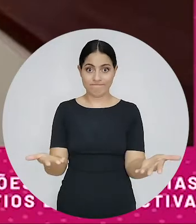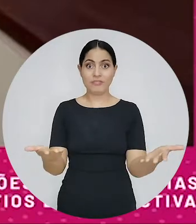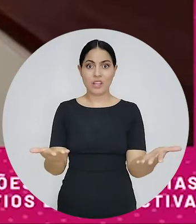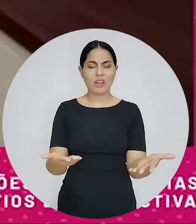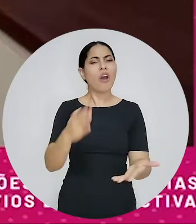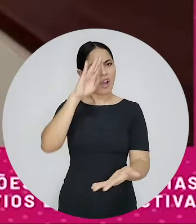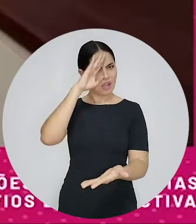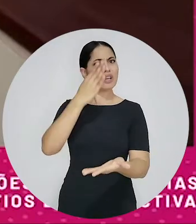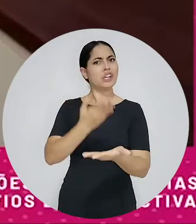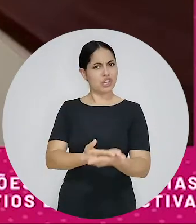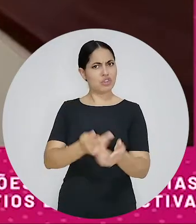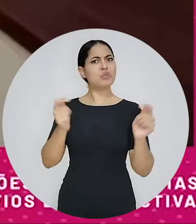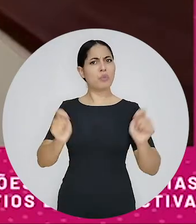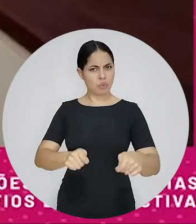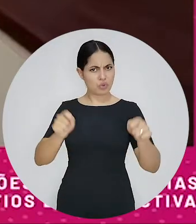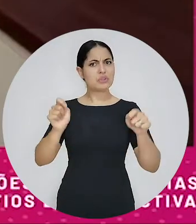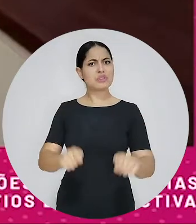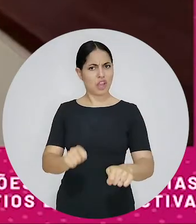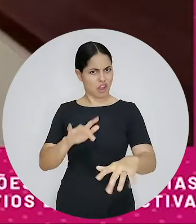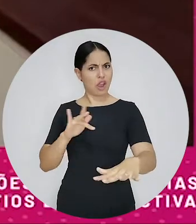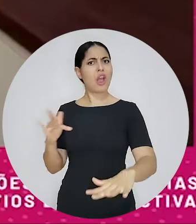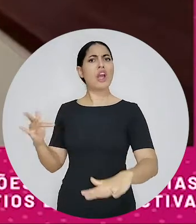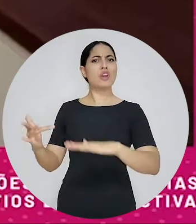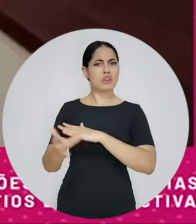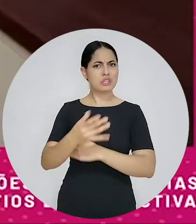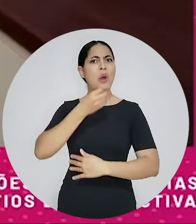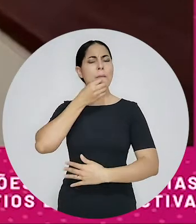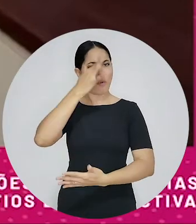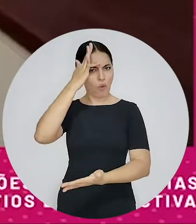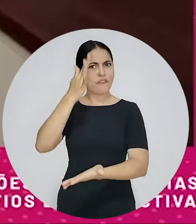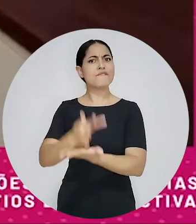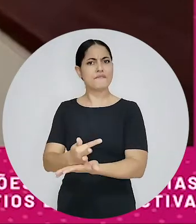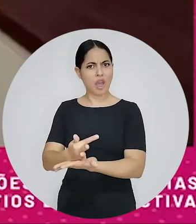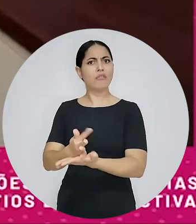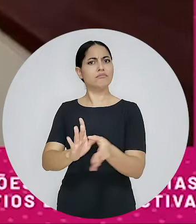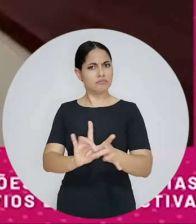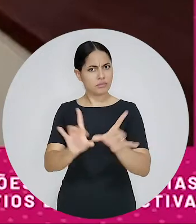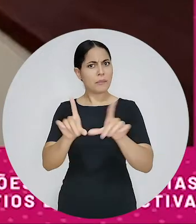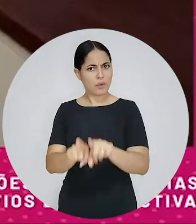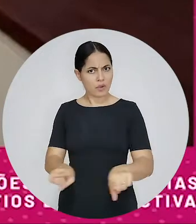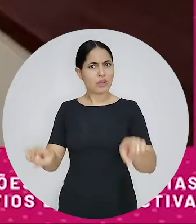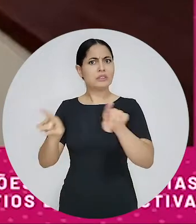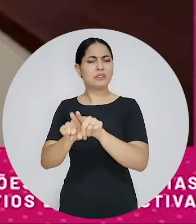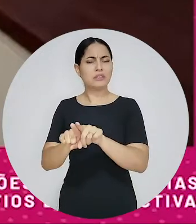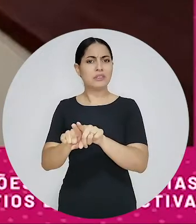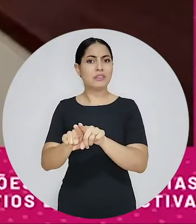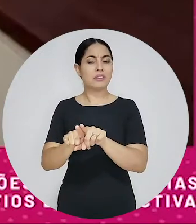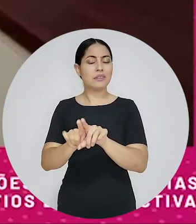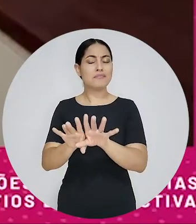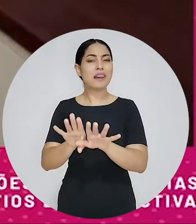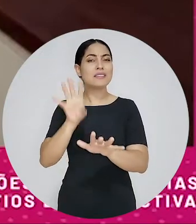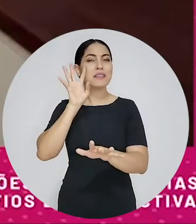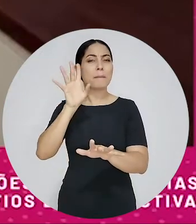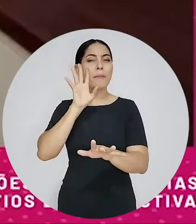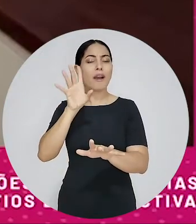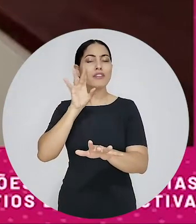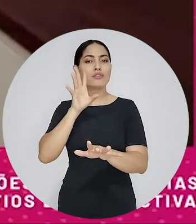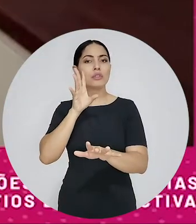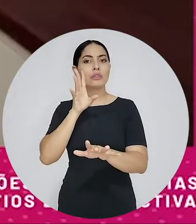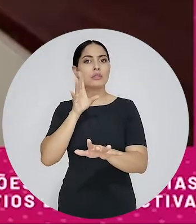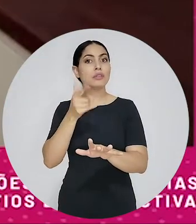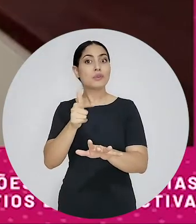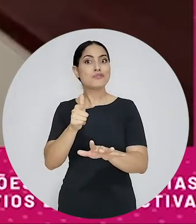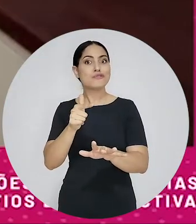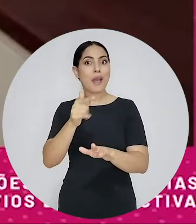E hoje, eu acredito na boa fé das redes sociais. Elas parecem do lado da democracia. E o dia que elas não tiverem?